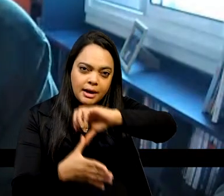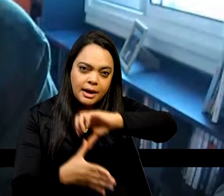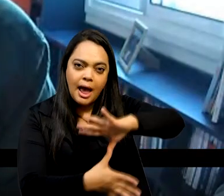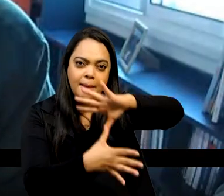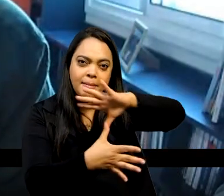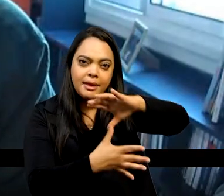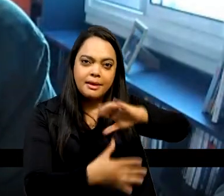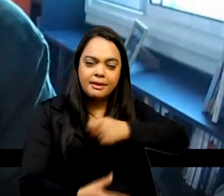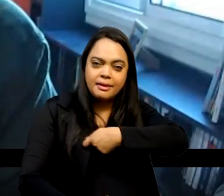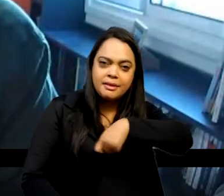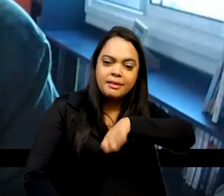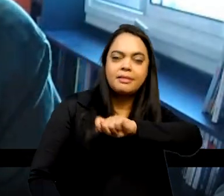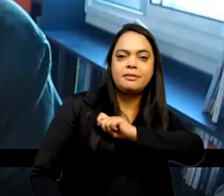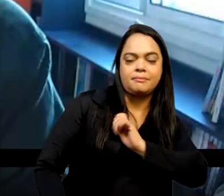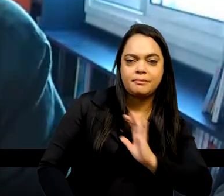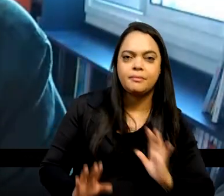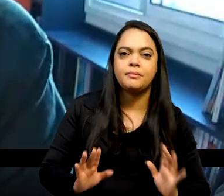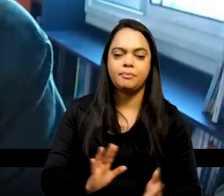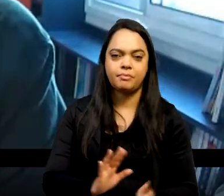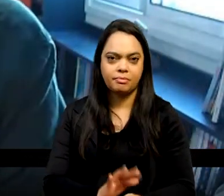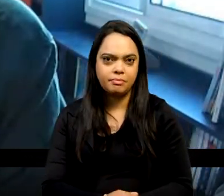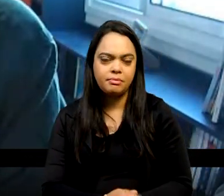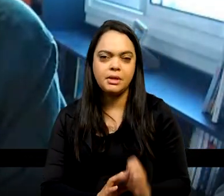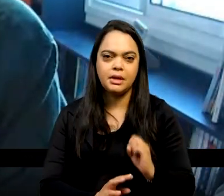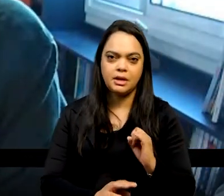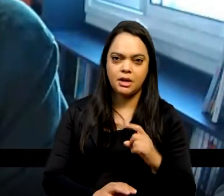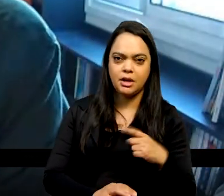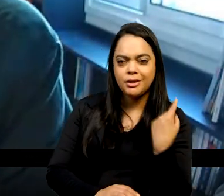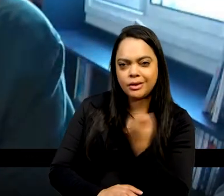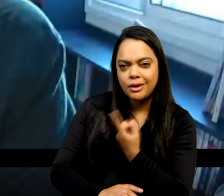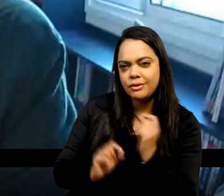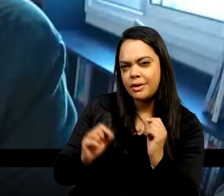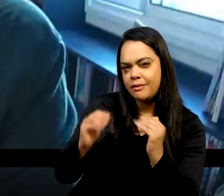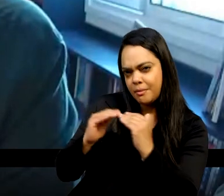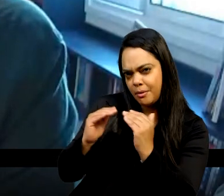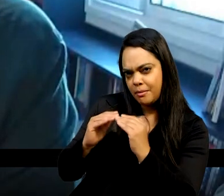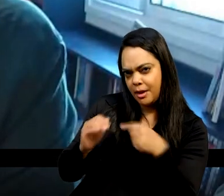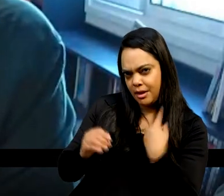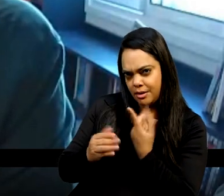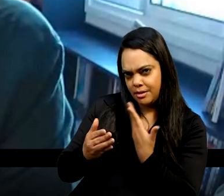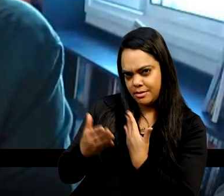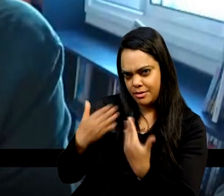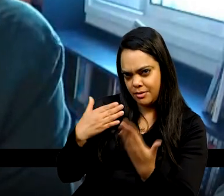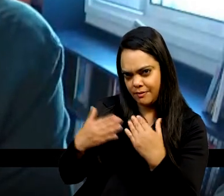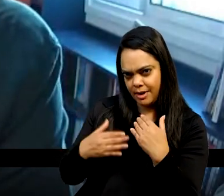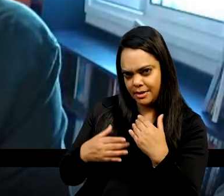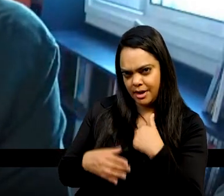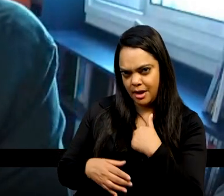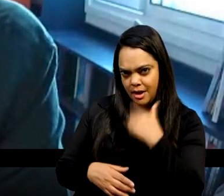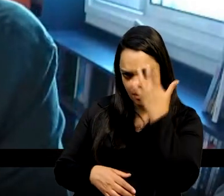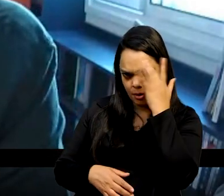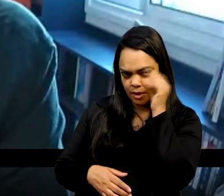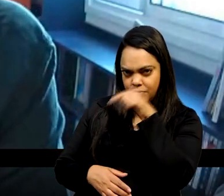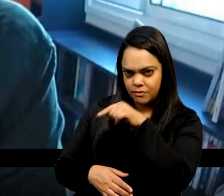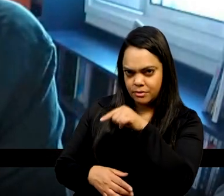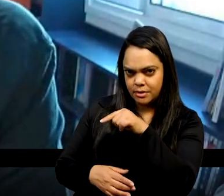uma pequena dose de improvisação aqui na nossa conversa, se eu não estou enganado, você estudou a América Espanhola e o contexto